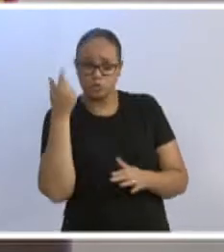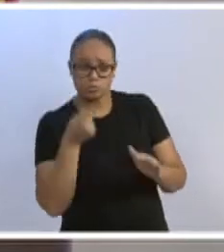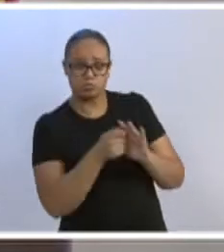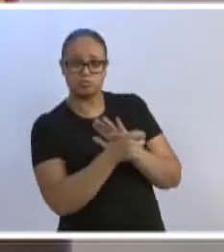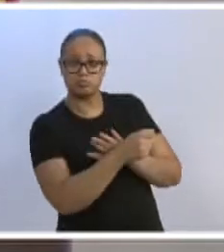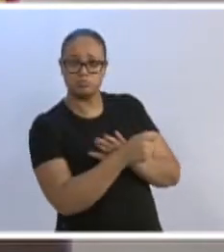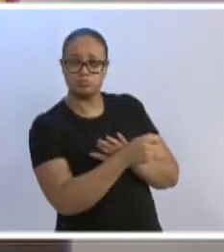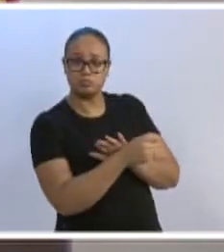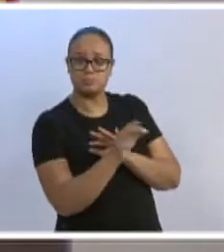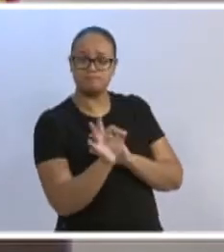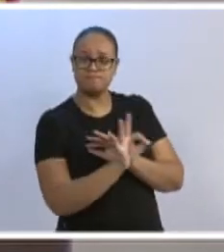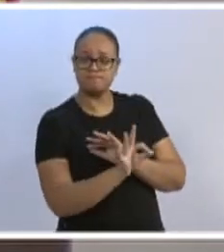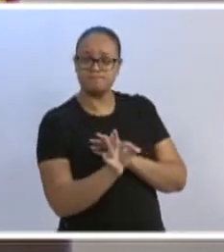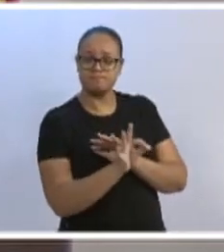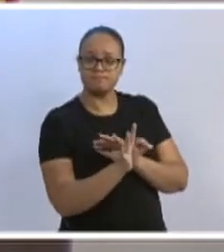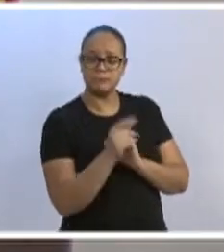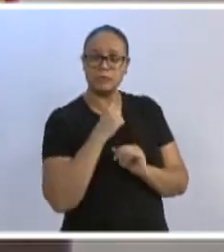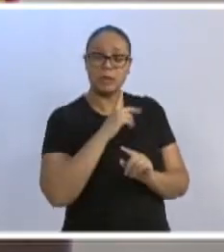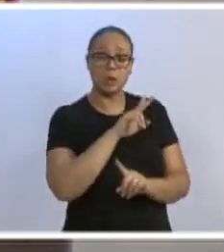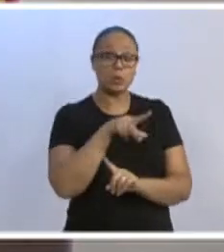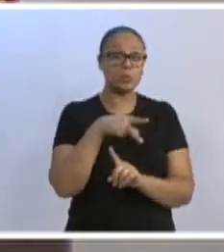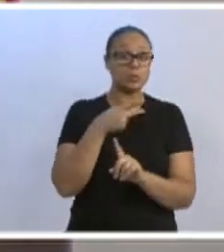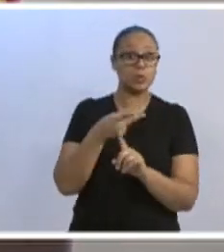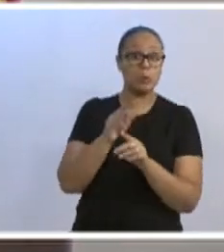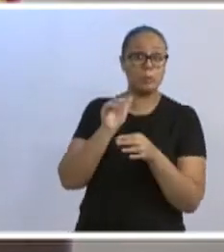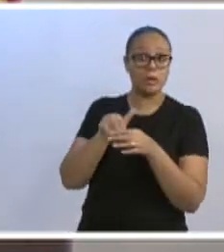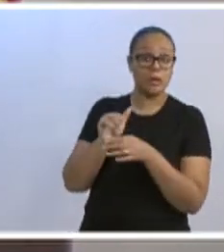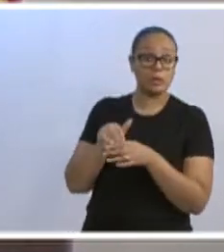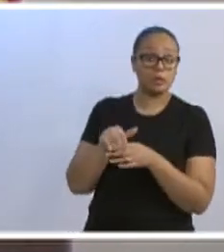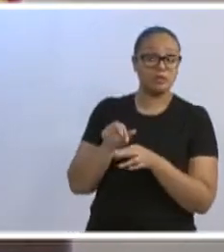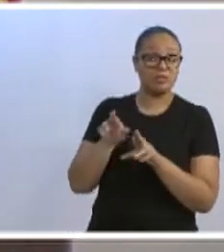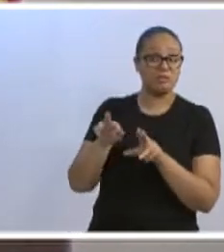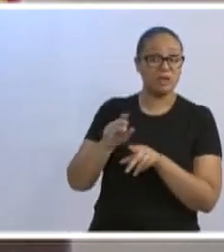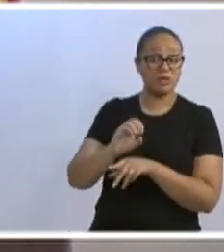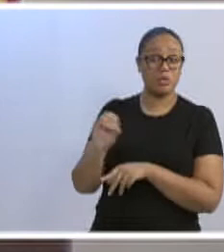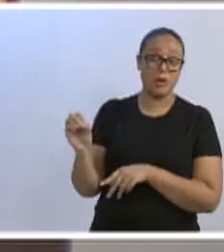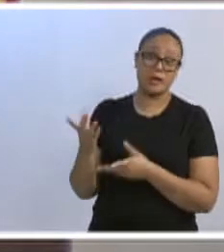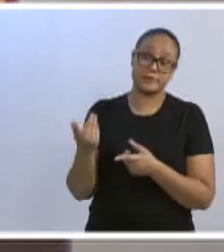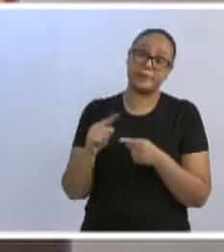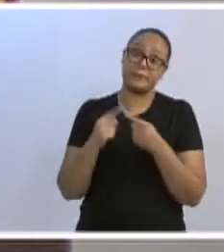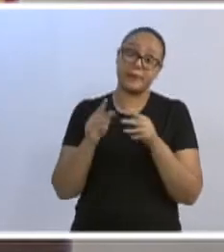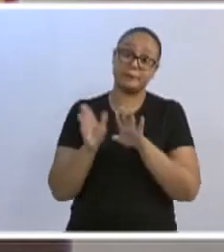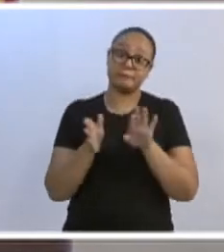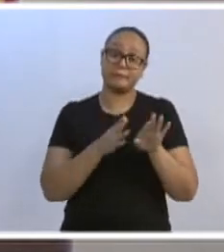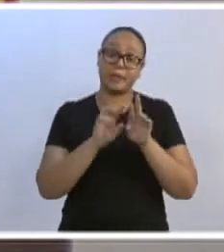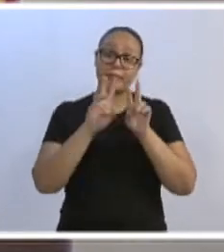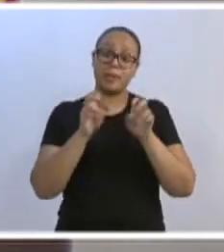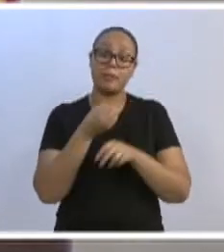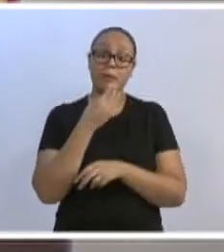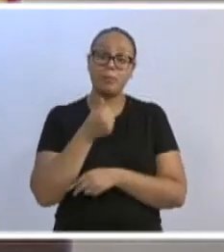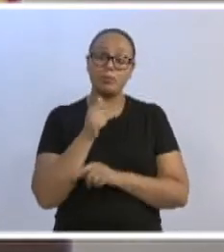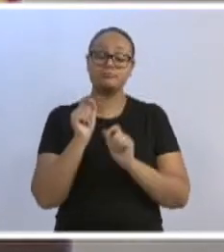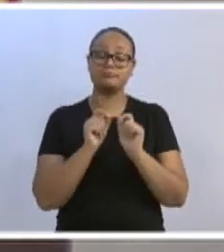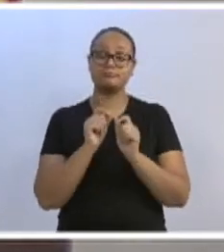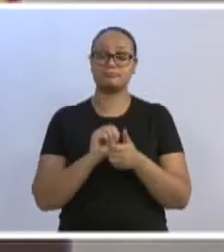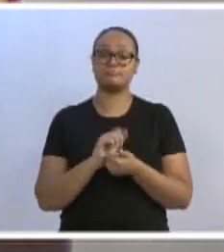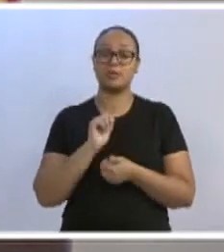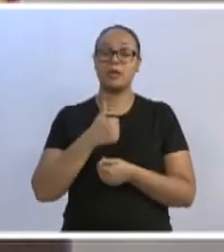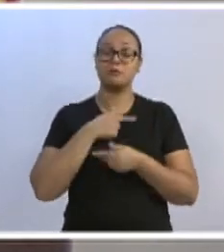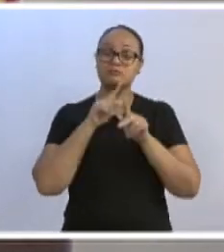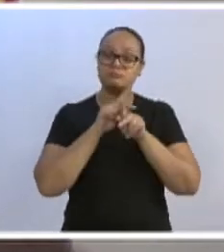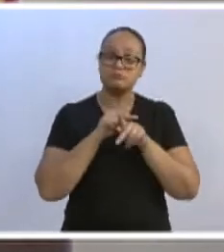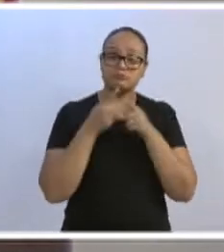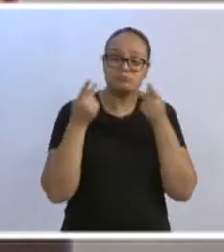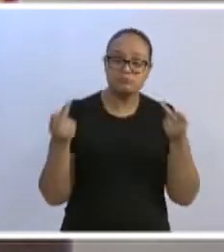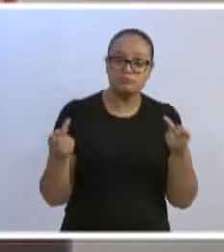dobrado de eleitores, diferente da região Oeste. Mas, falando de coisa boa, líder do governo, quero dizer para você que Blumenau